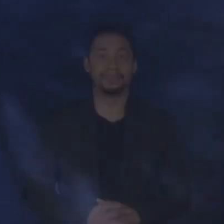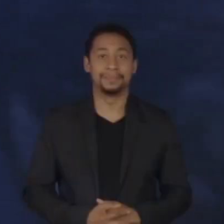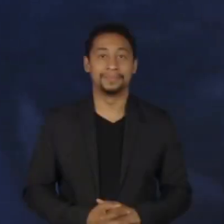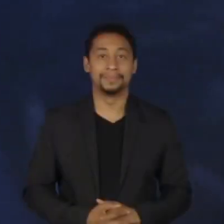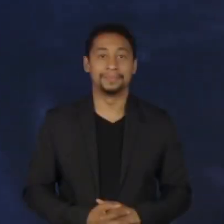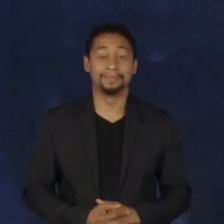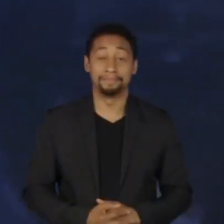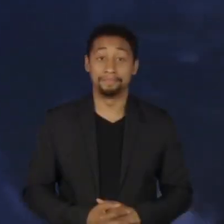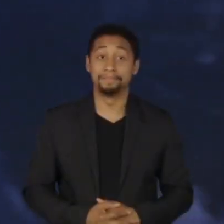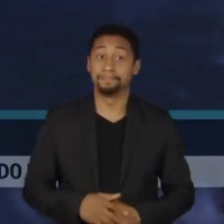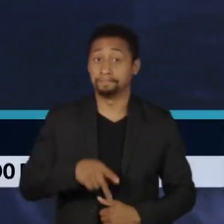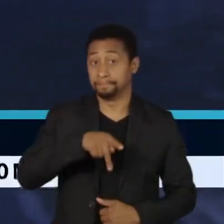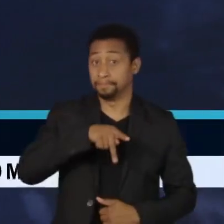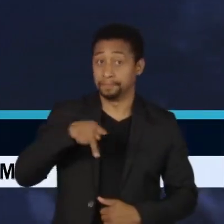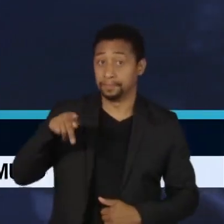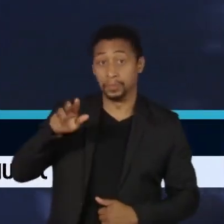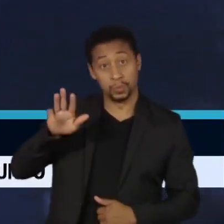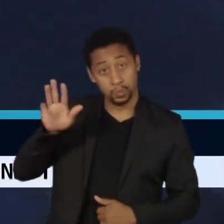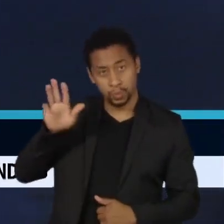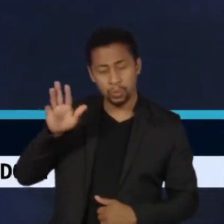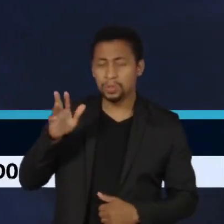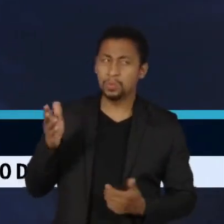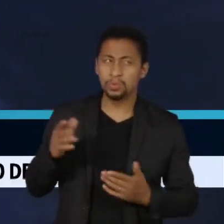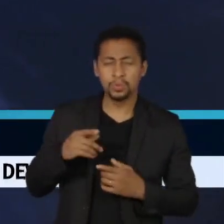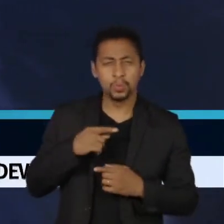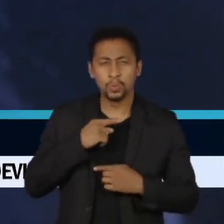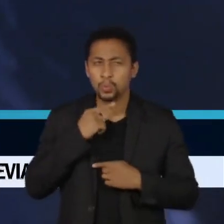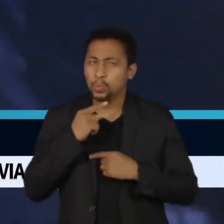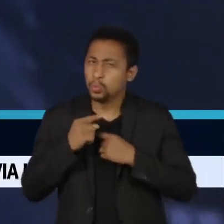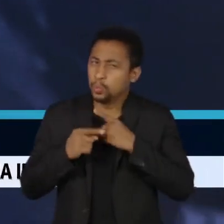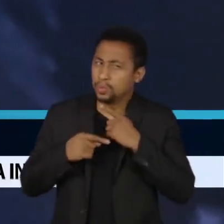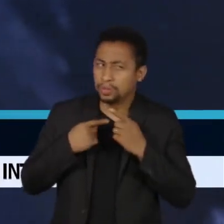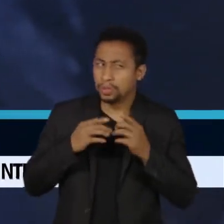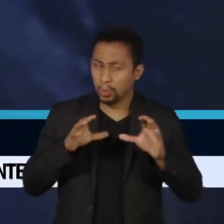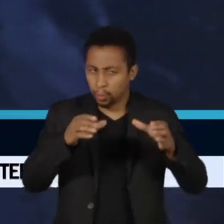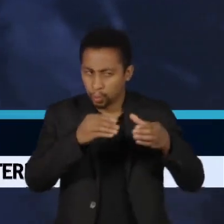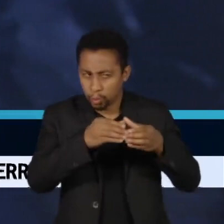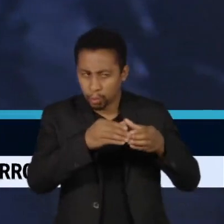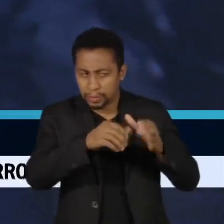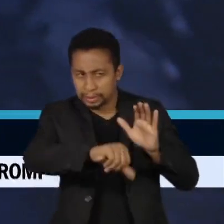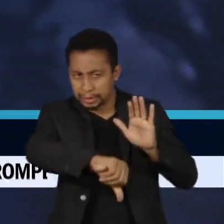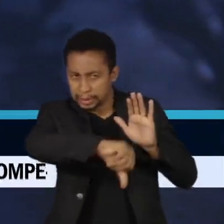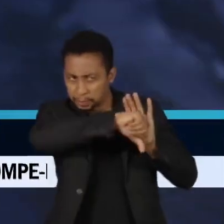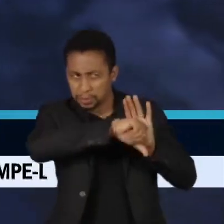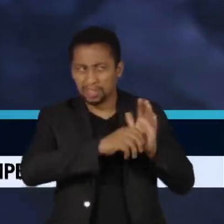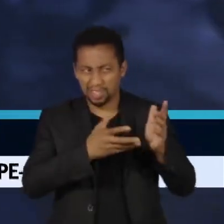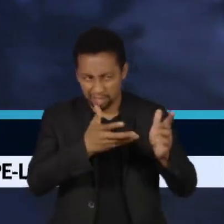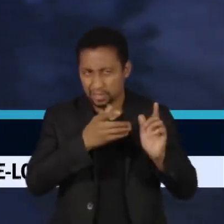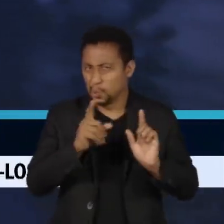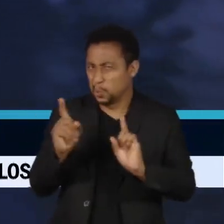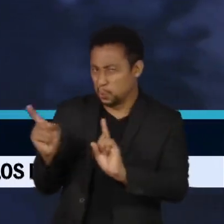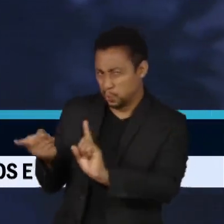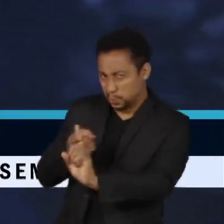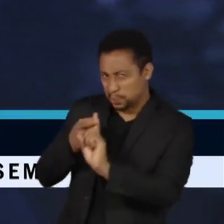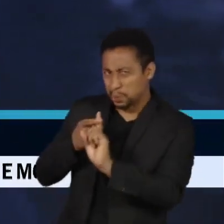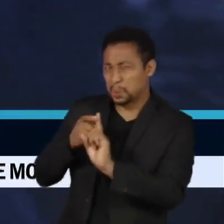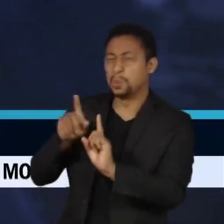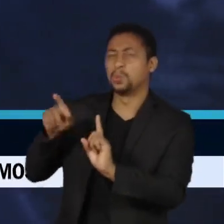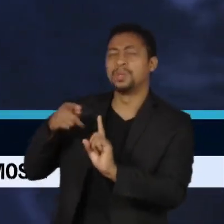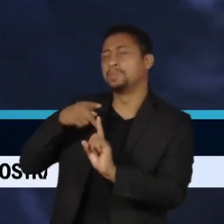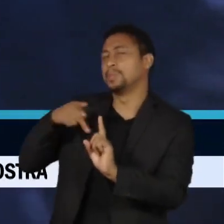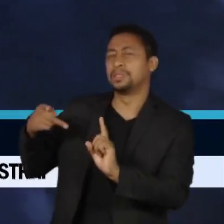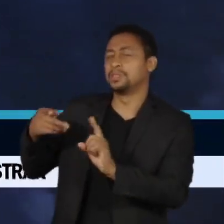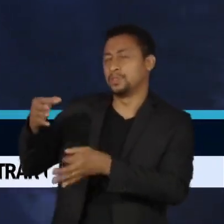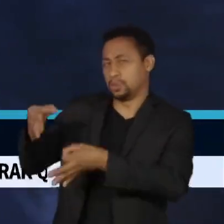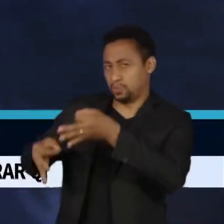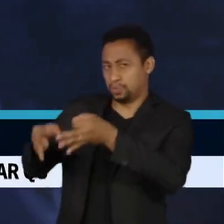O presidente Lula colocou em dúvida hoje o plano de uma facção criminosa que pretendia sequestrar o ex-ministro da Justiça, o